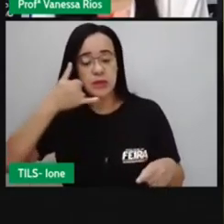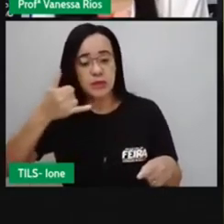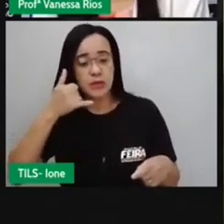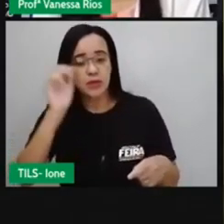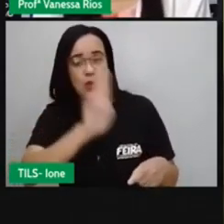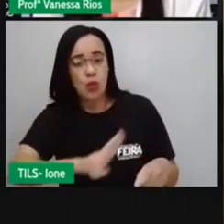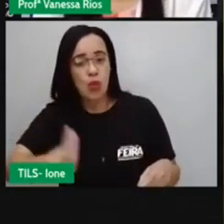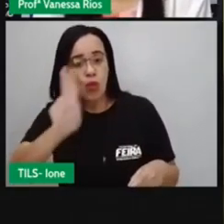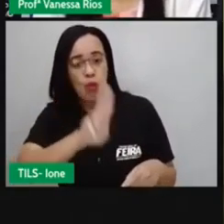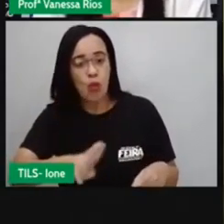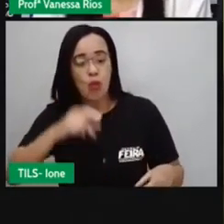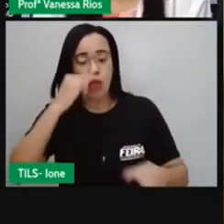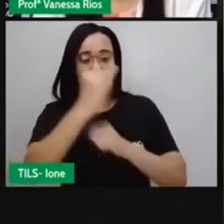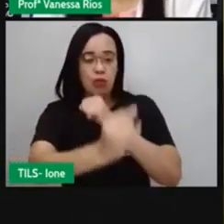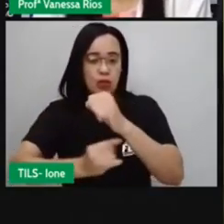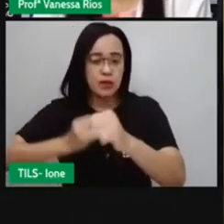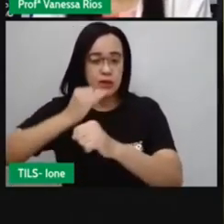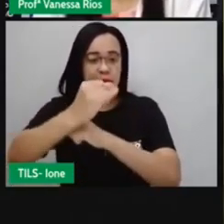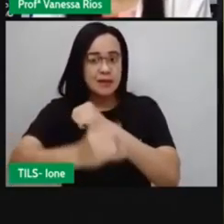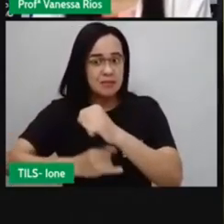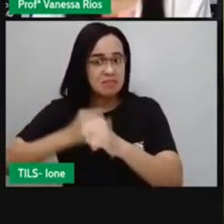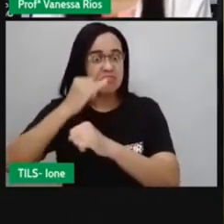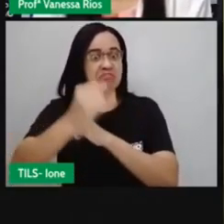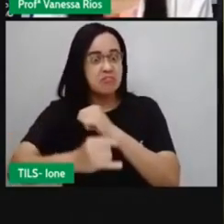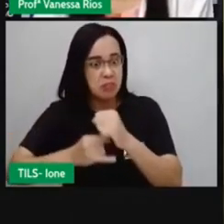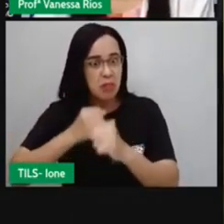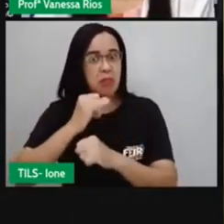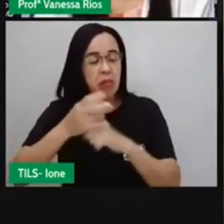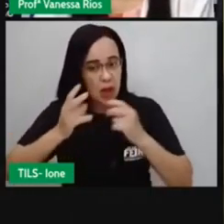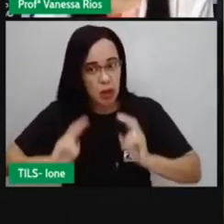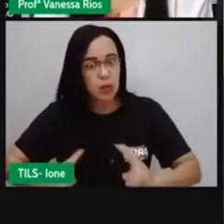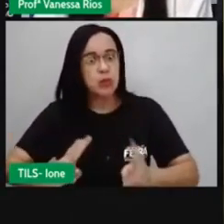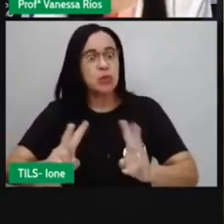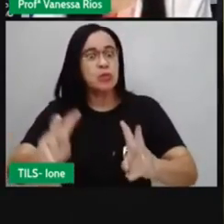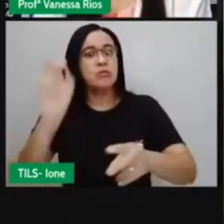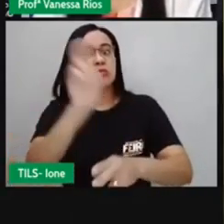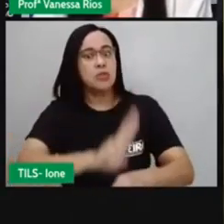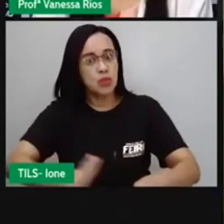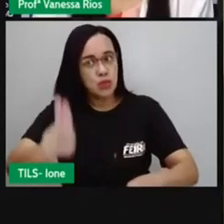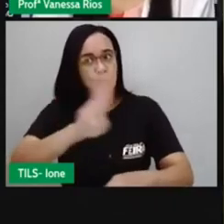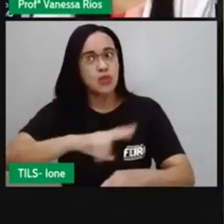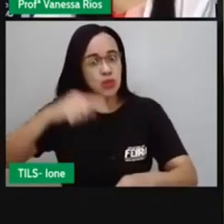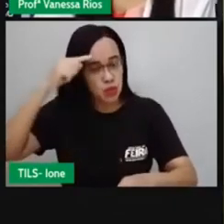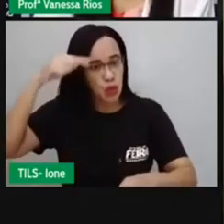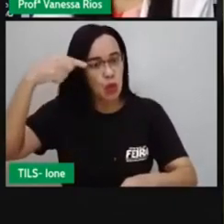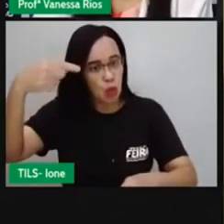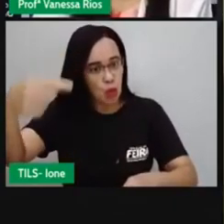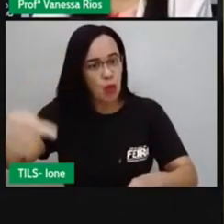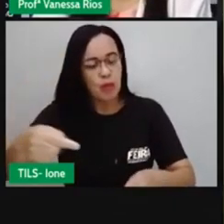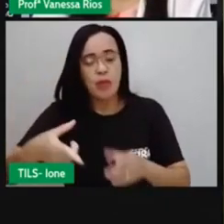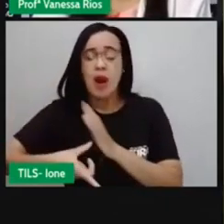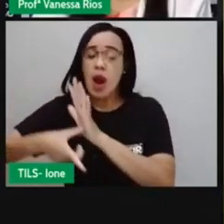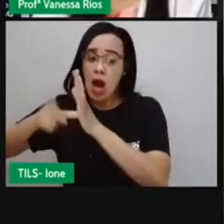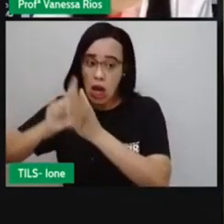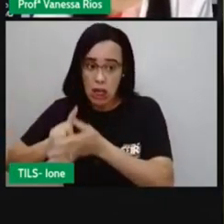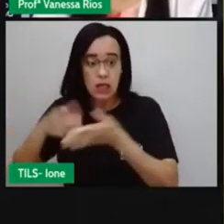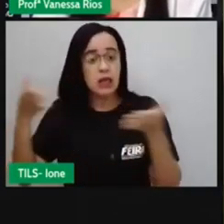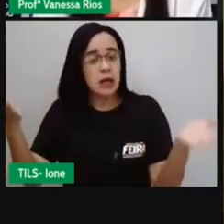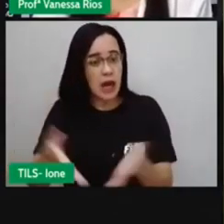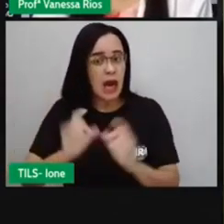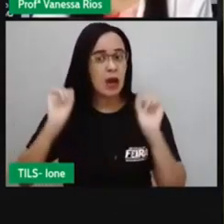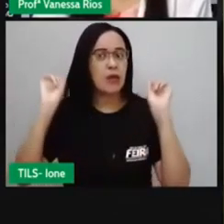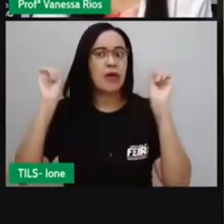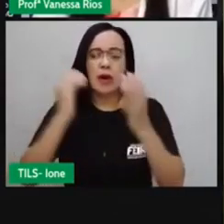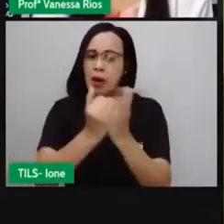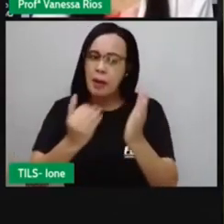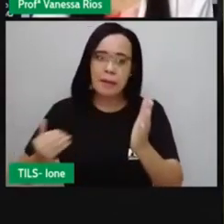internet, né? Tem sido algo utilizado no nosso dia a dia, já antes, né? Da pandemia do